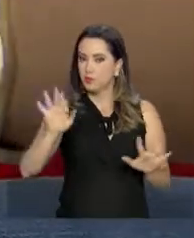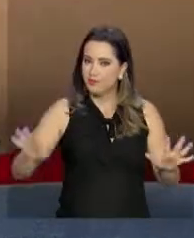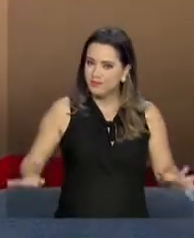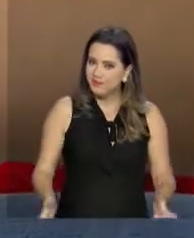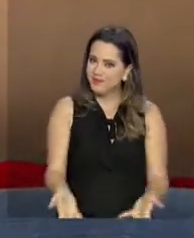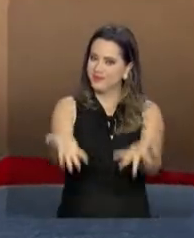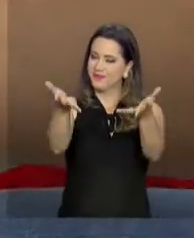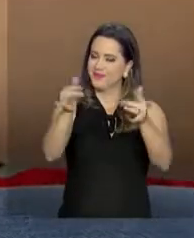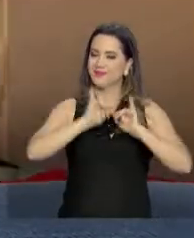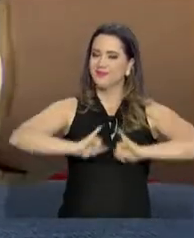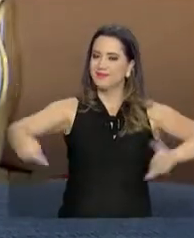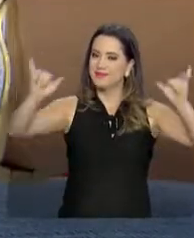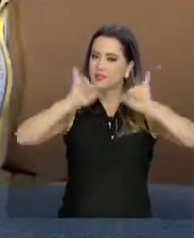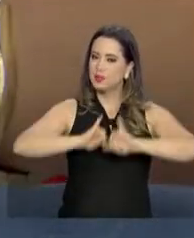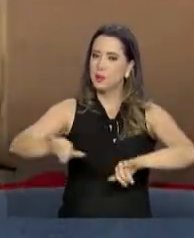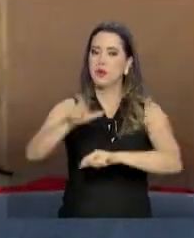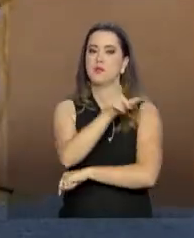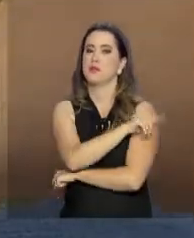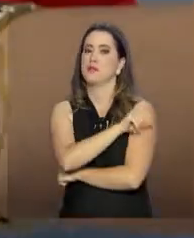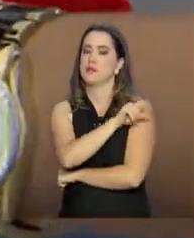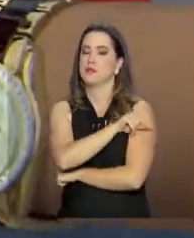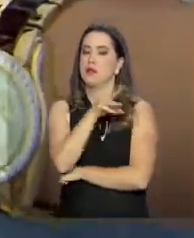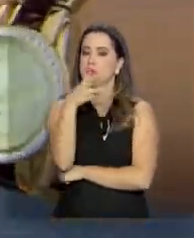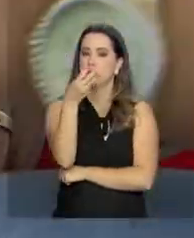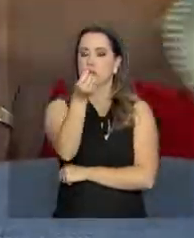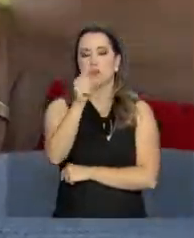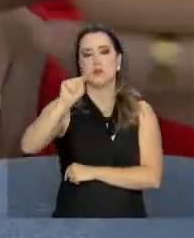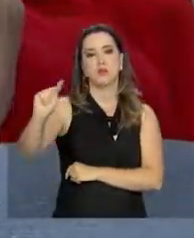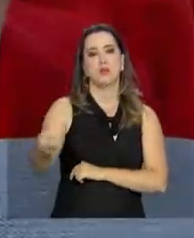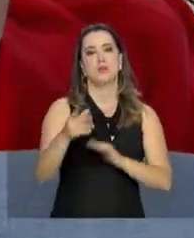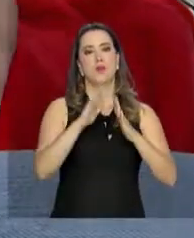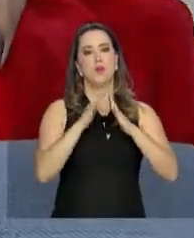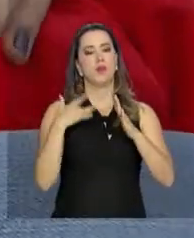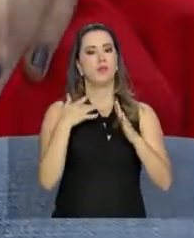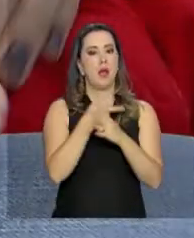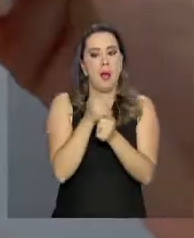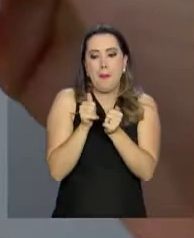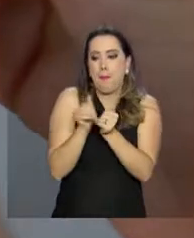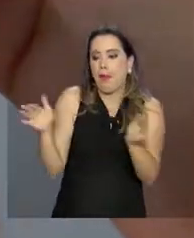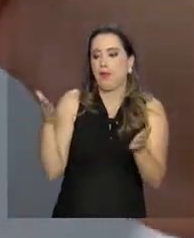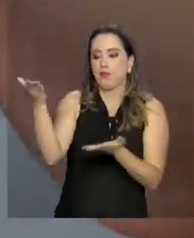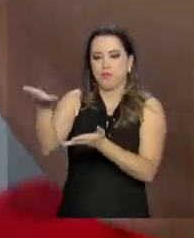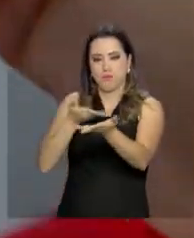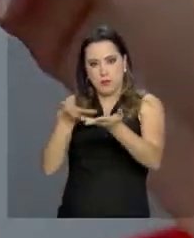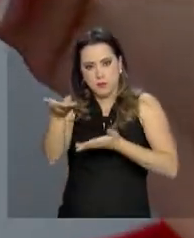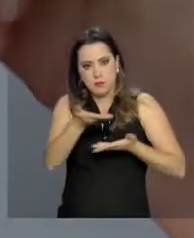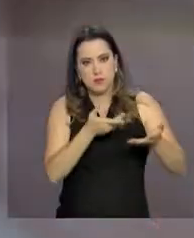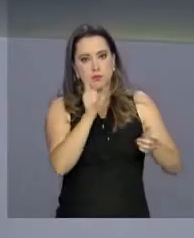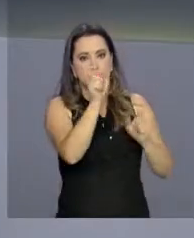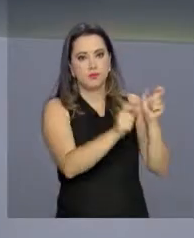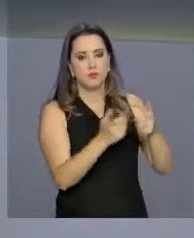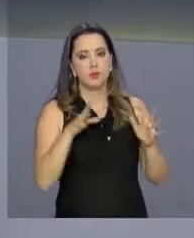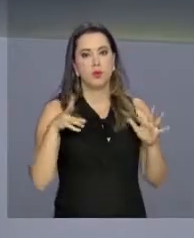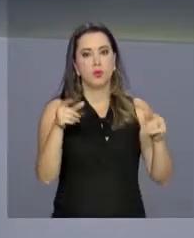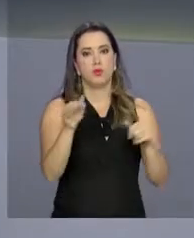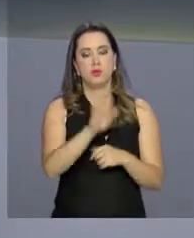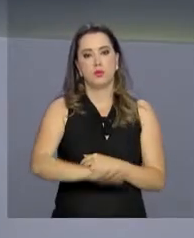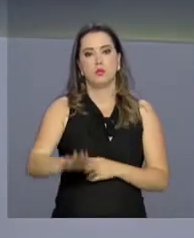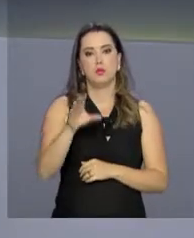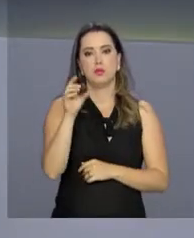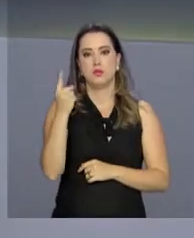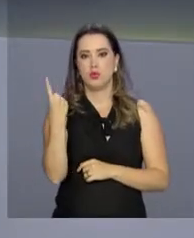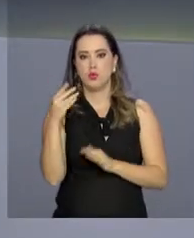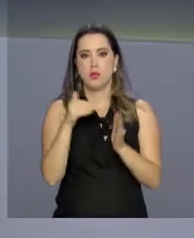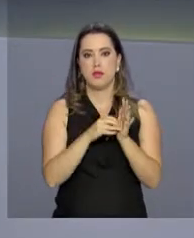36 mil postos de saúde de todo o país estarão abertos para atender a população. Todas as crianças